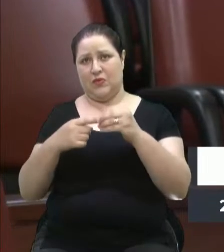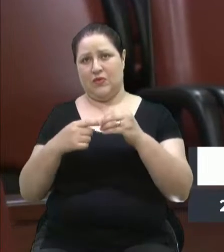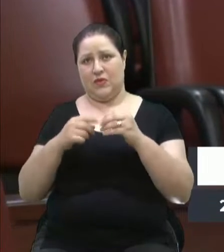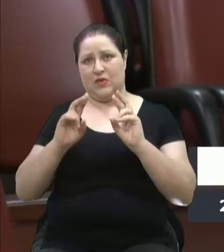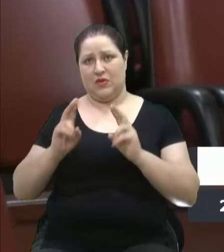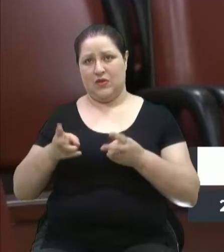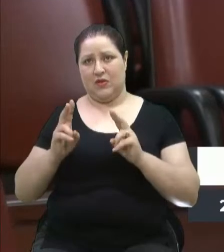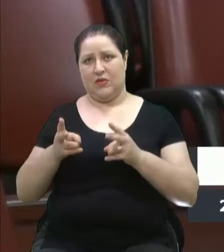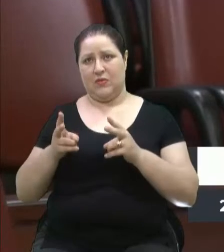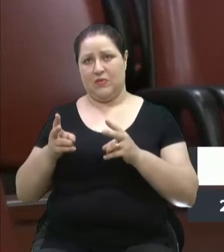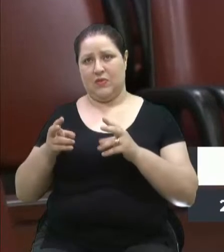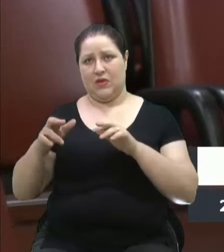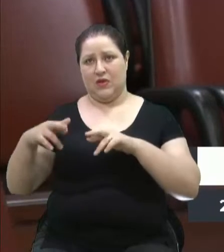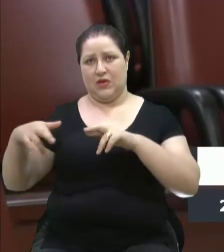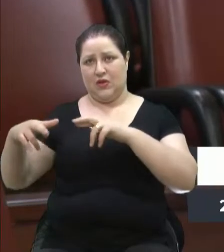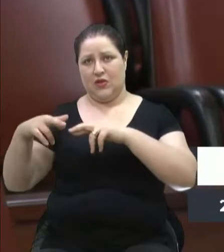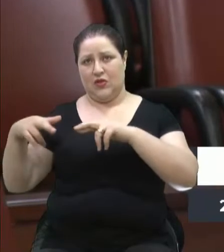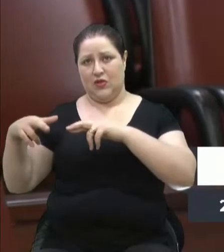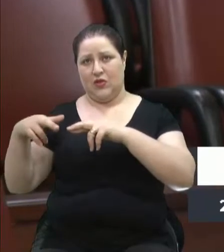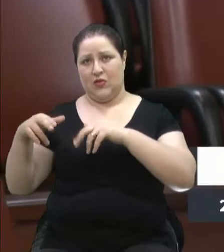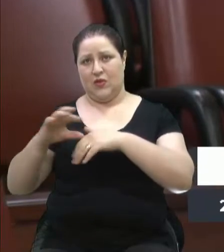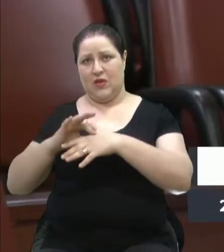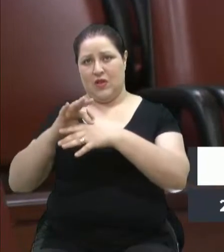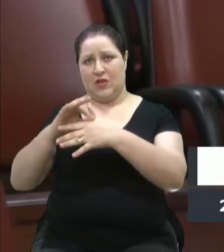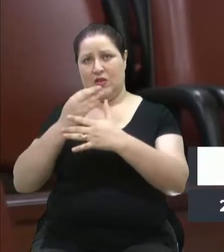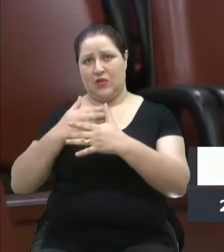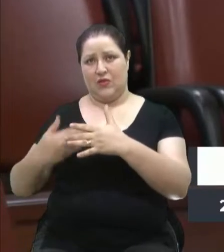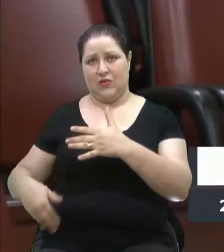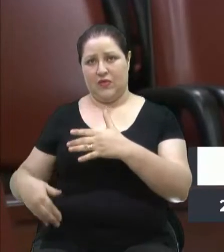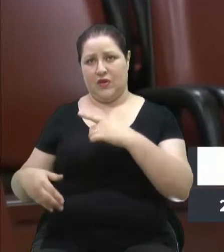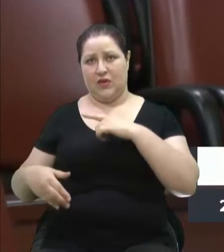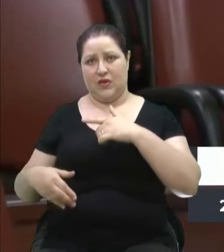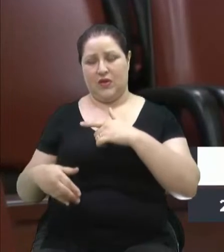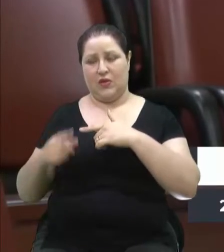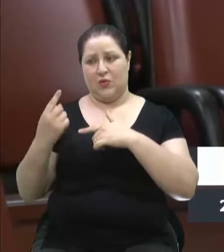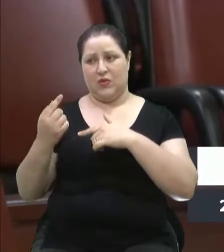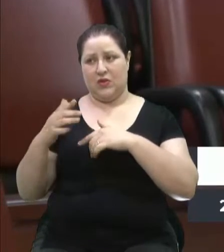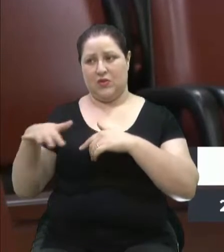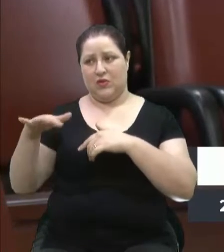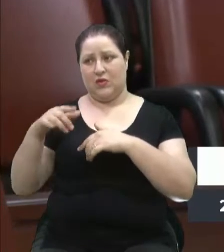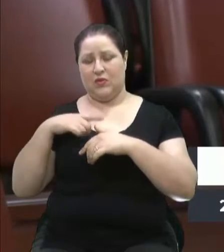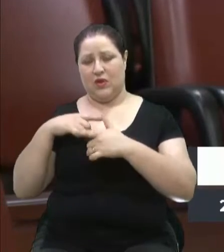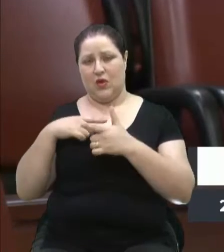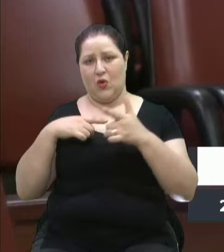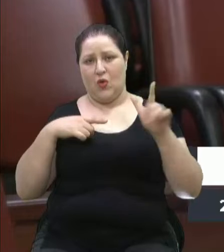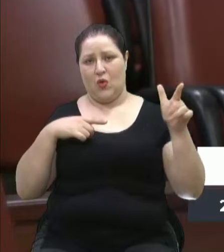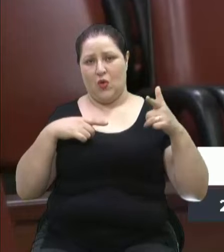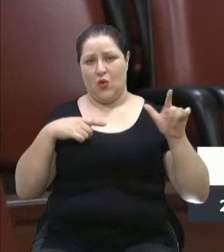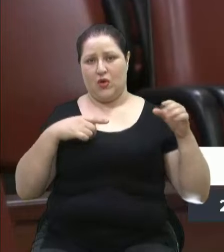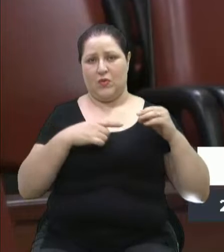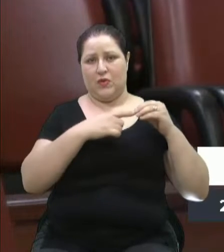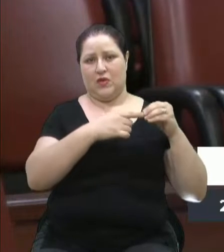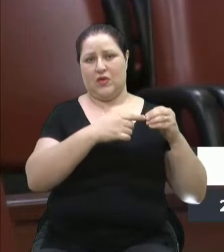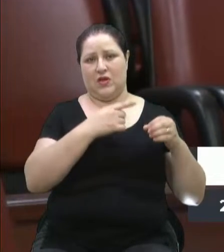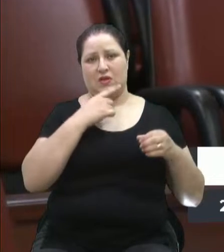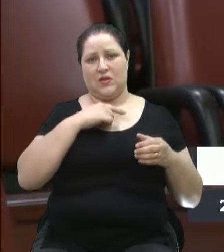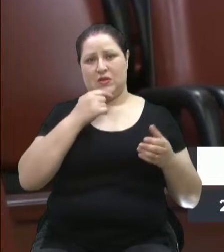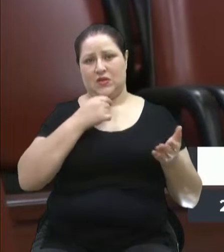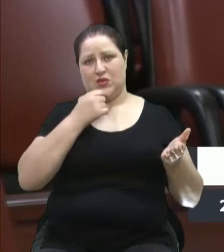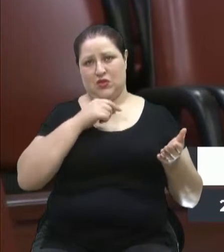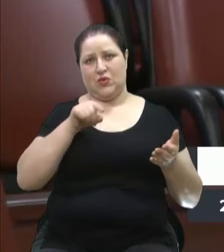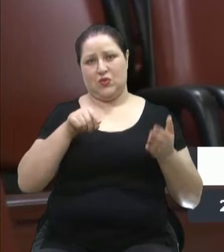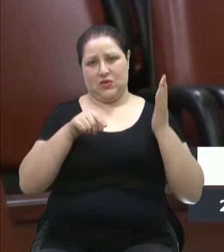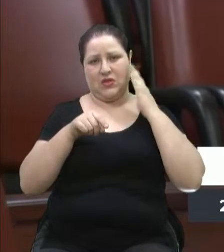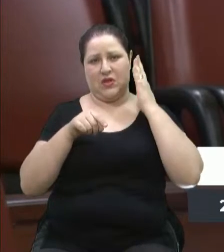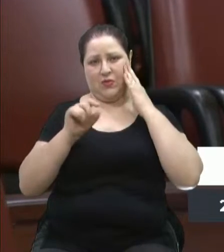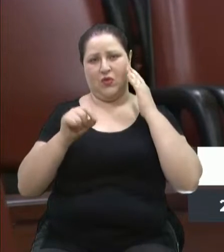só do líder do governo e numa outra situação e agora tem tantas outras prioridades em Caxias do Sul. O senhor sabe do que eu estou